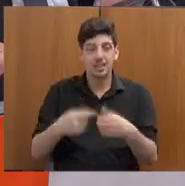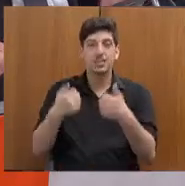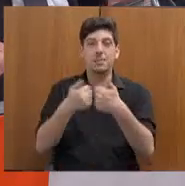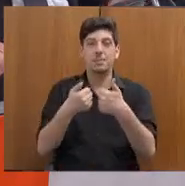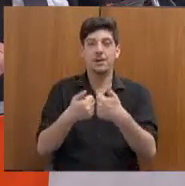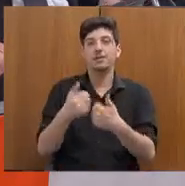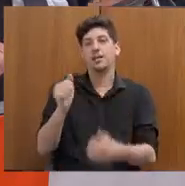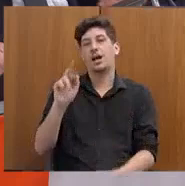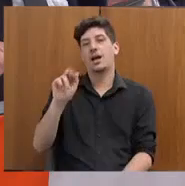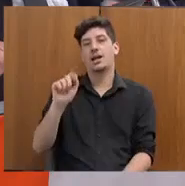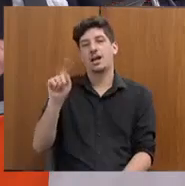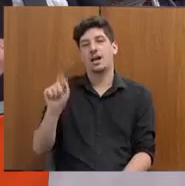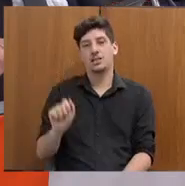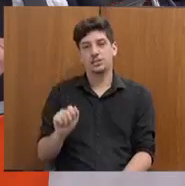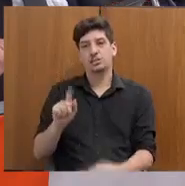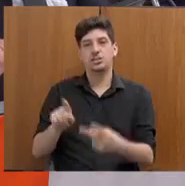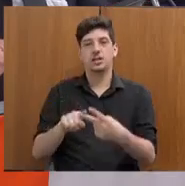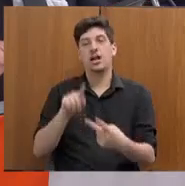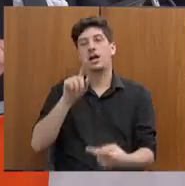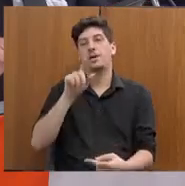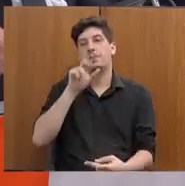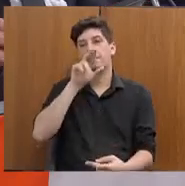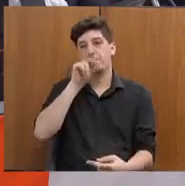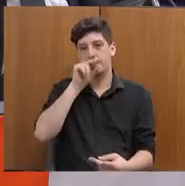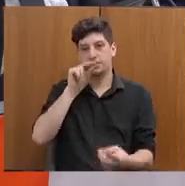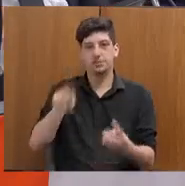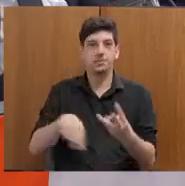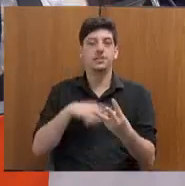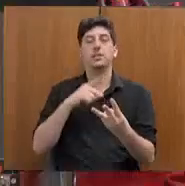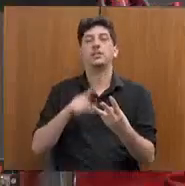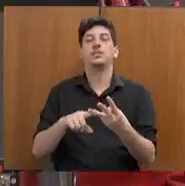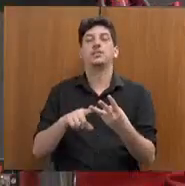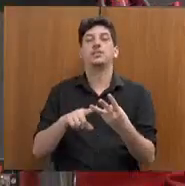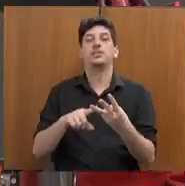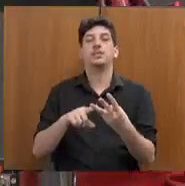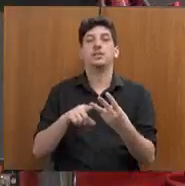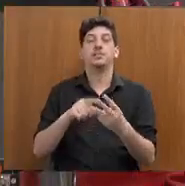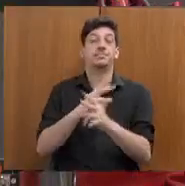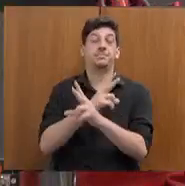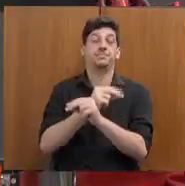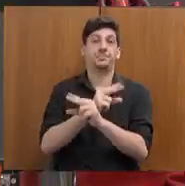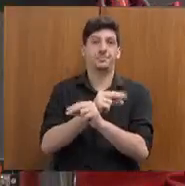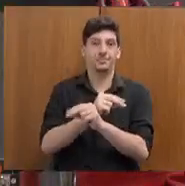Patos de Minas, Pouso Alegre e Pós de Caldas. Vou completar, presidente.